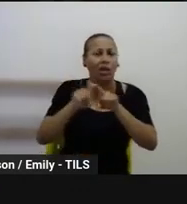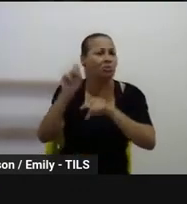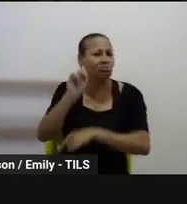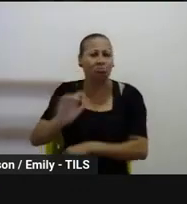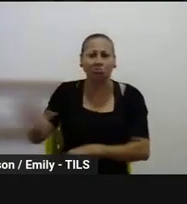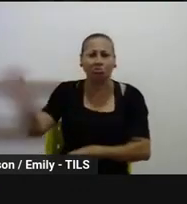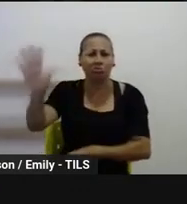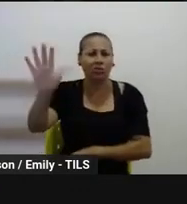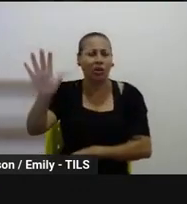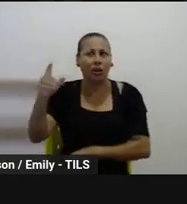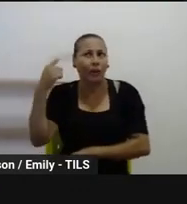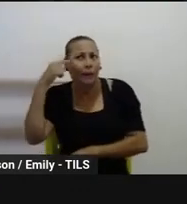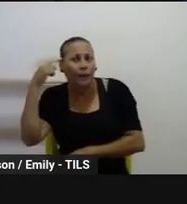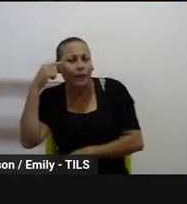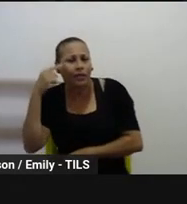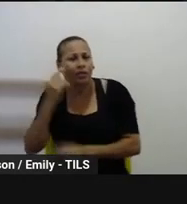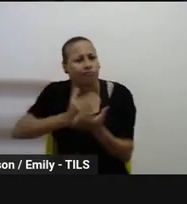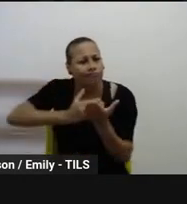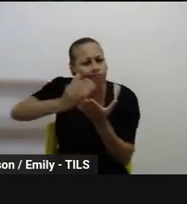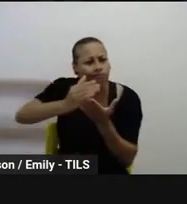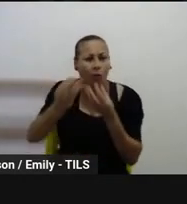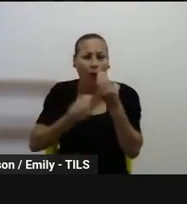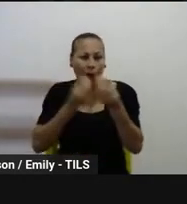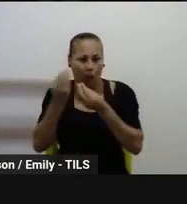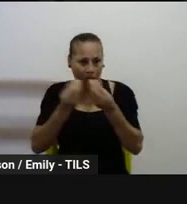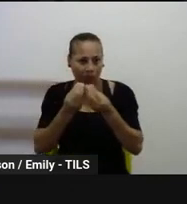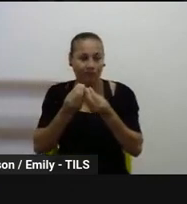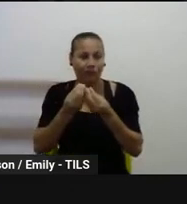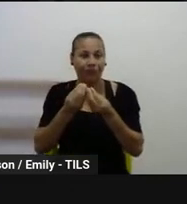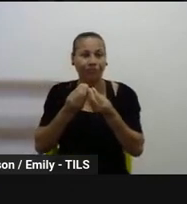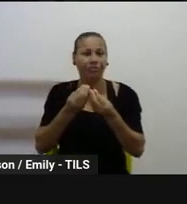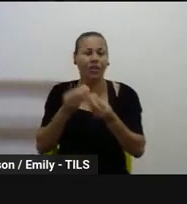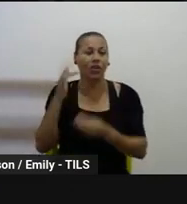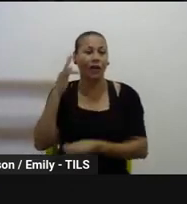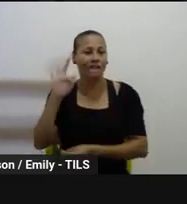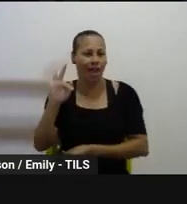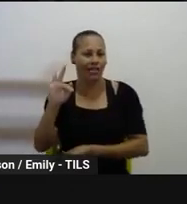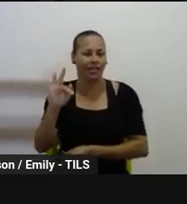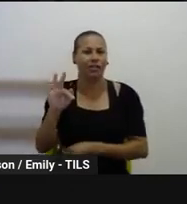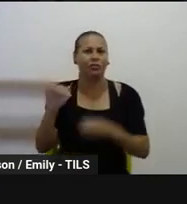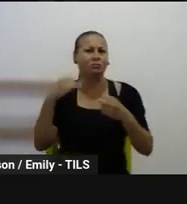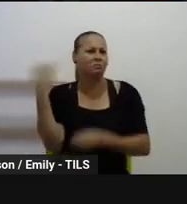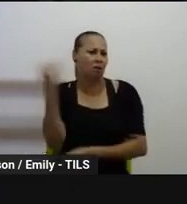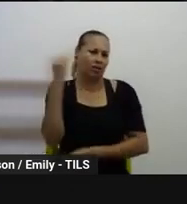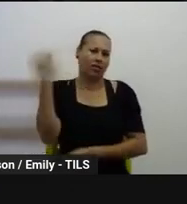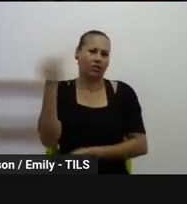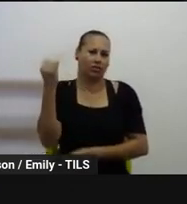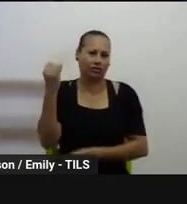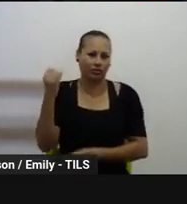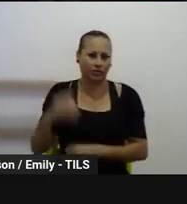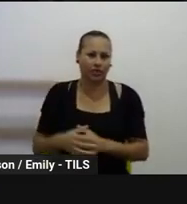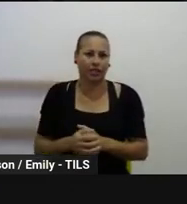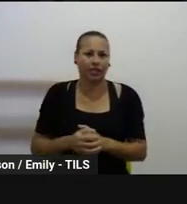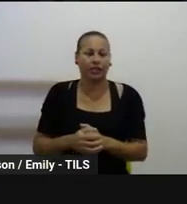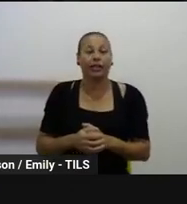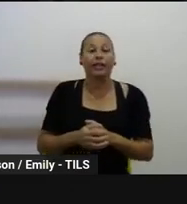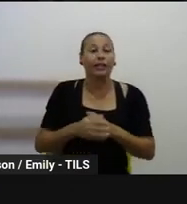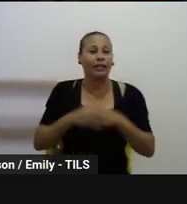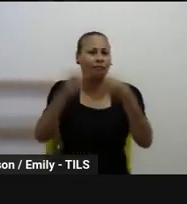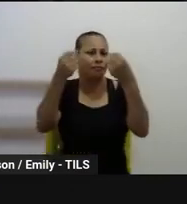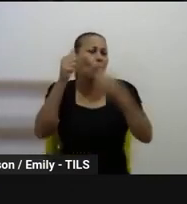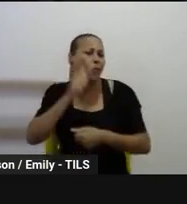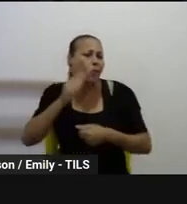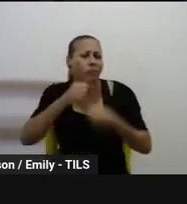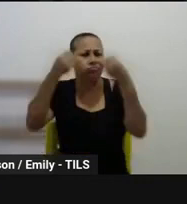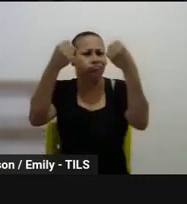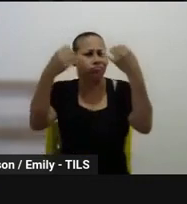Então, para iniciar, eu trouxe uma frase que eu acho bem pertinente de uma autora chamada Pio Vezan, que